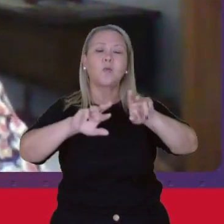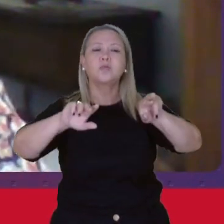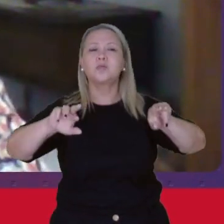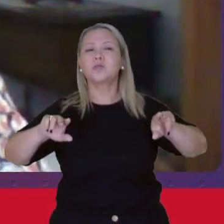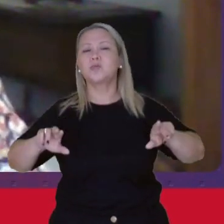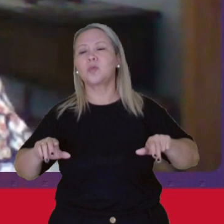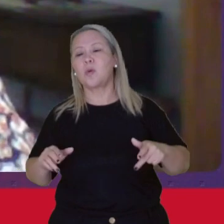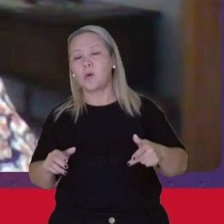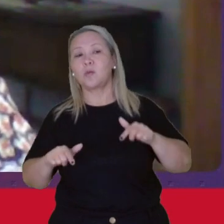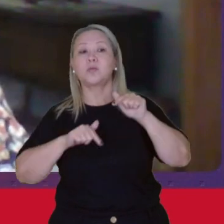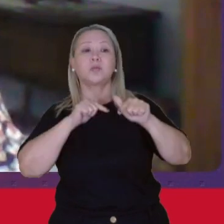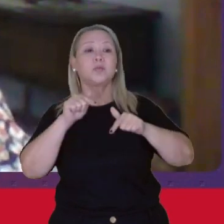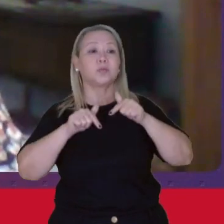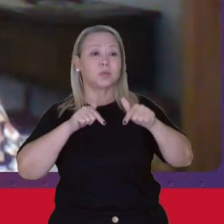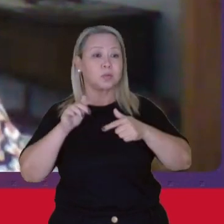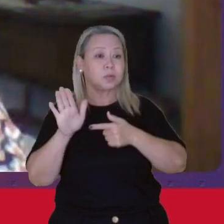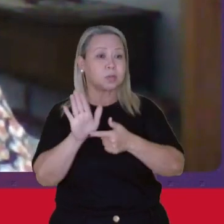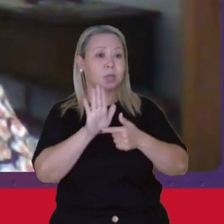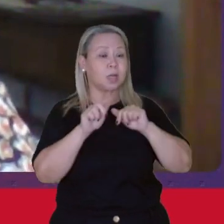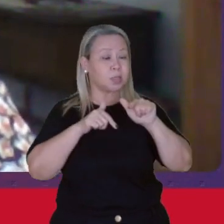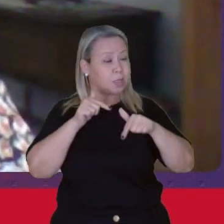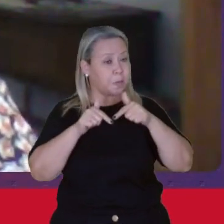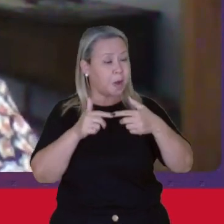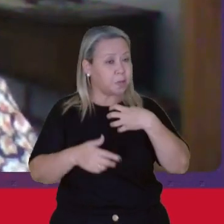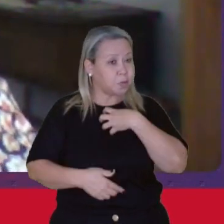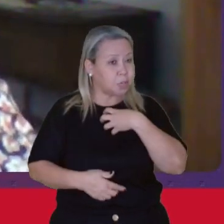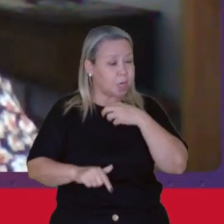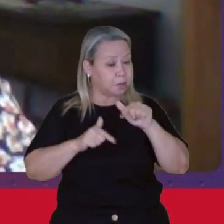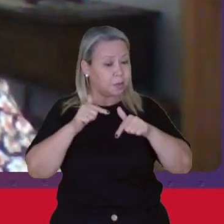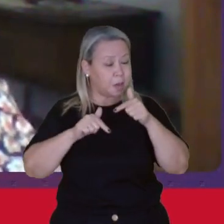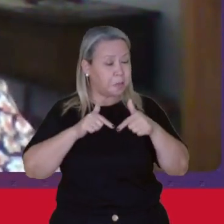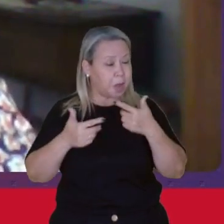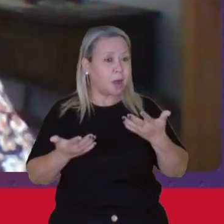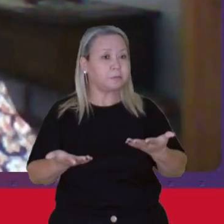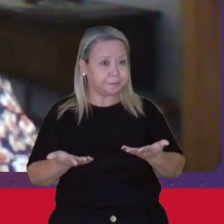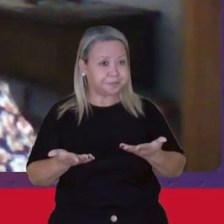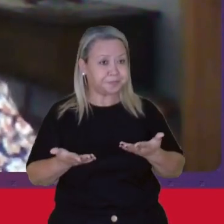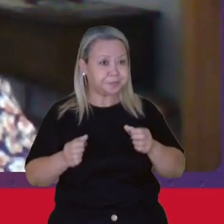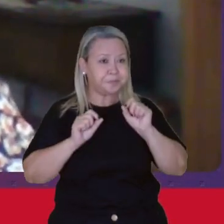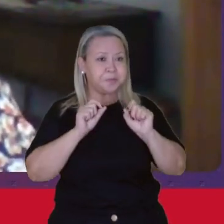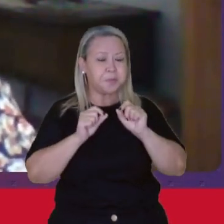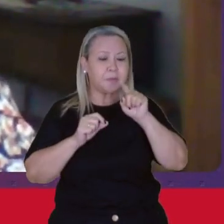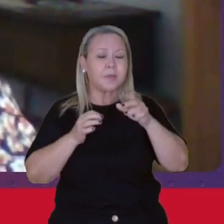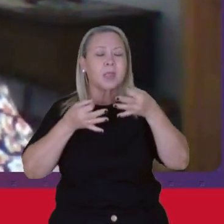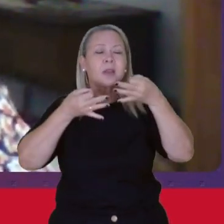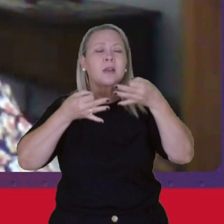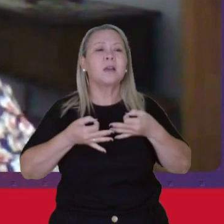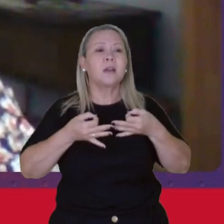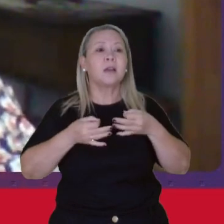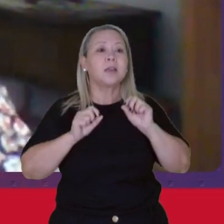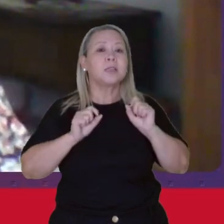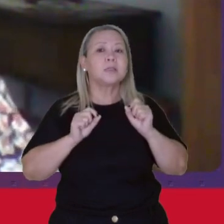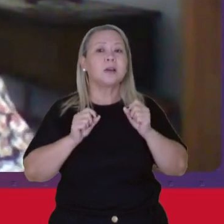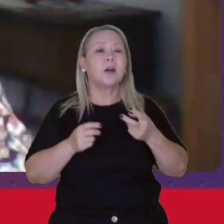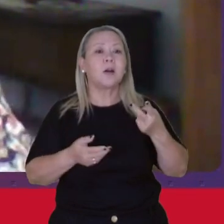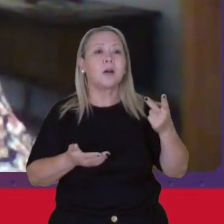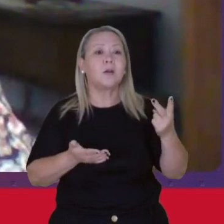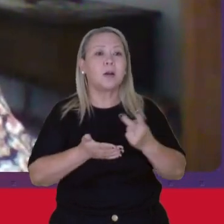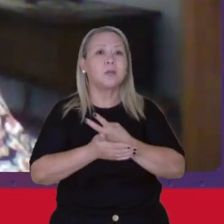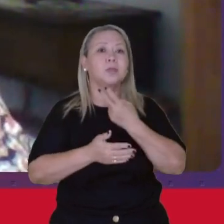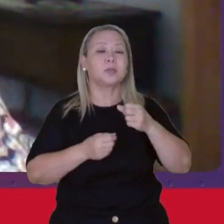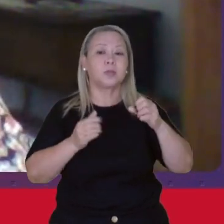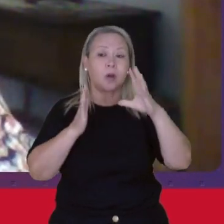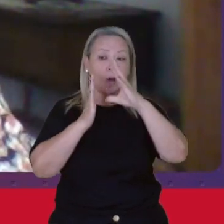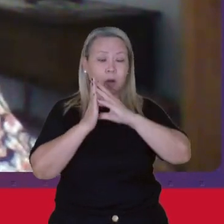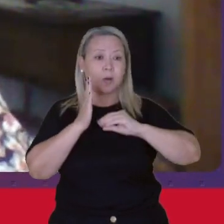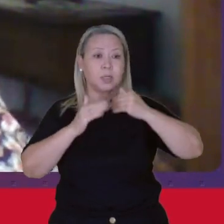expressões, outras manifestações De trabalho que são justamente decorrentes do modelo de